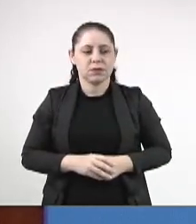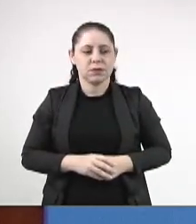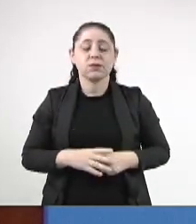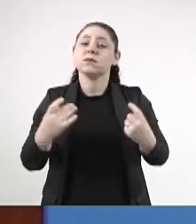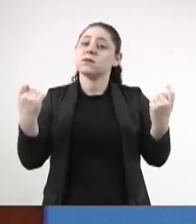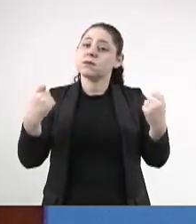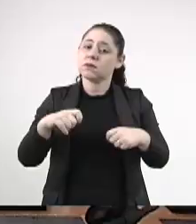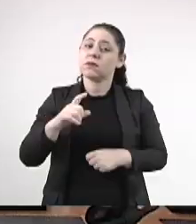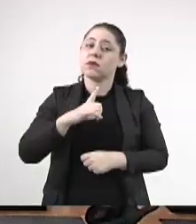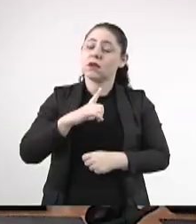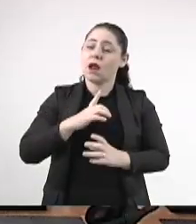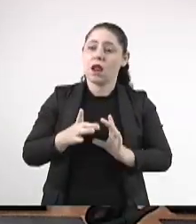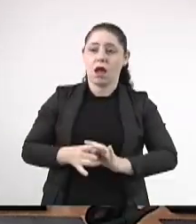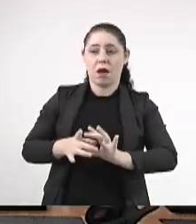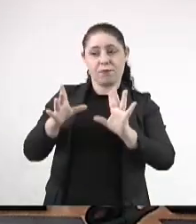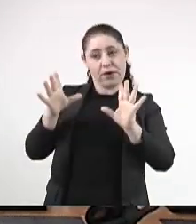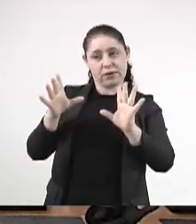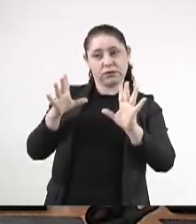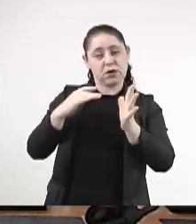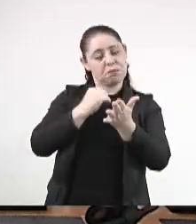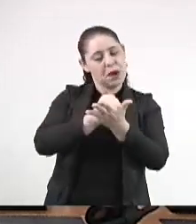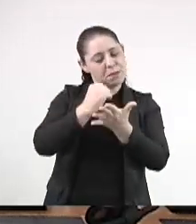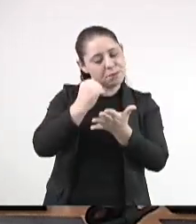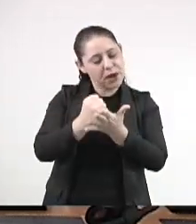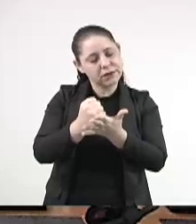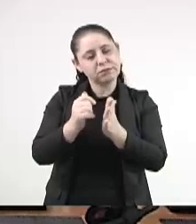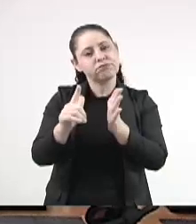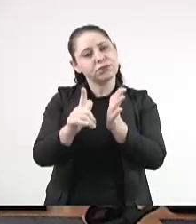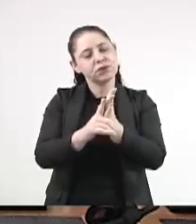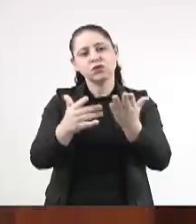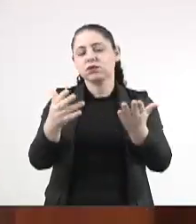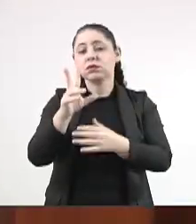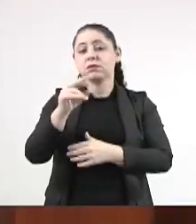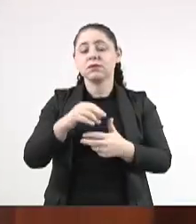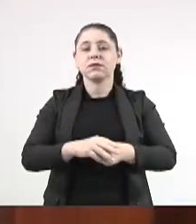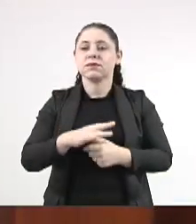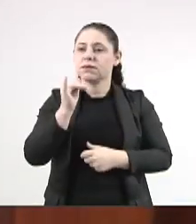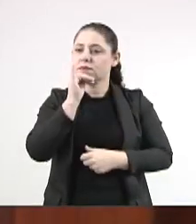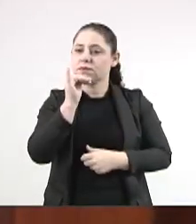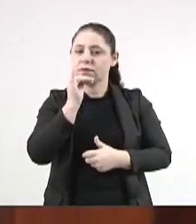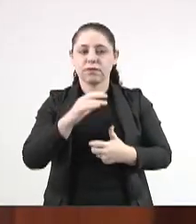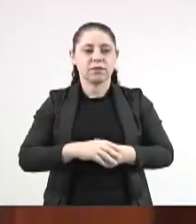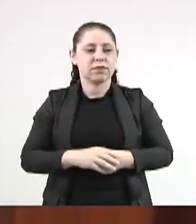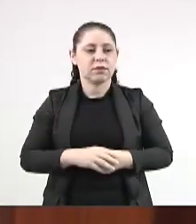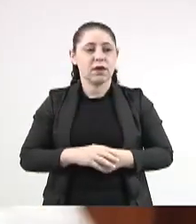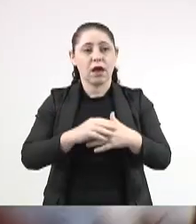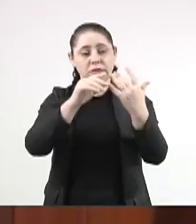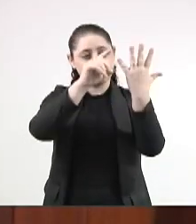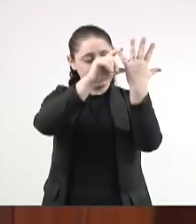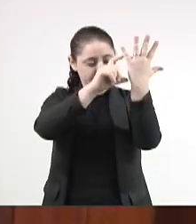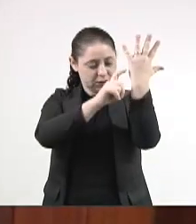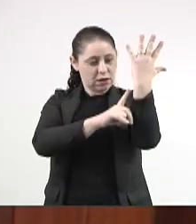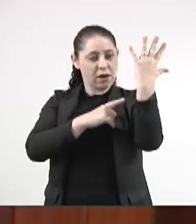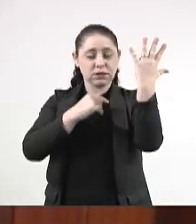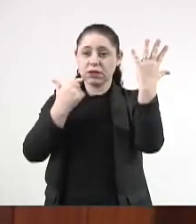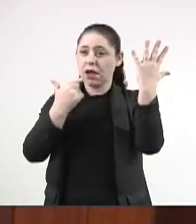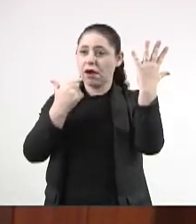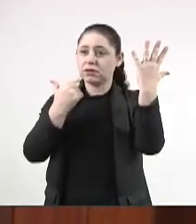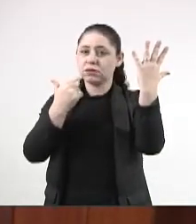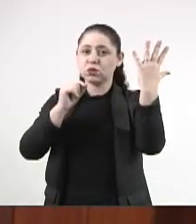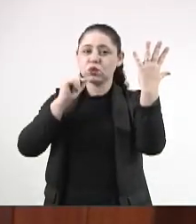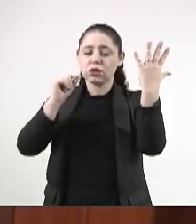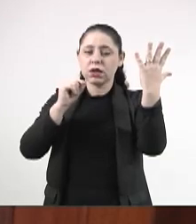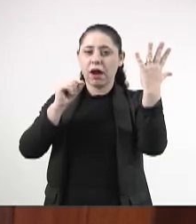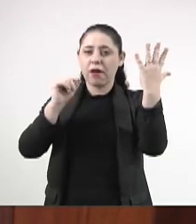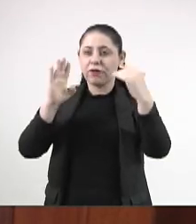Deveria ter autorização, bonitinho. Não. Hoje tem as operadoras que estão aqui, que existem, e tem as clandestinas, que você não